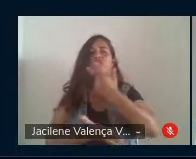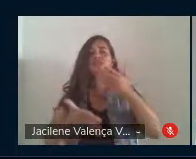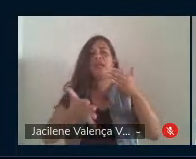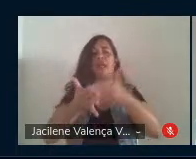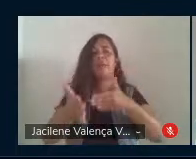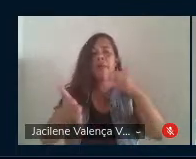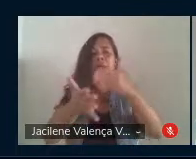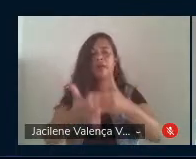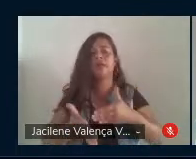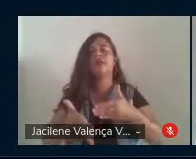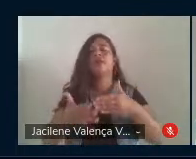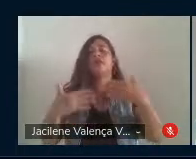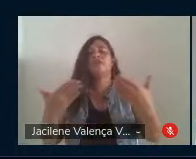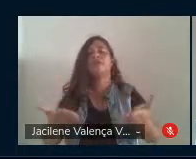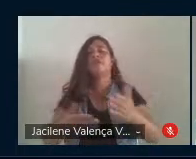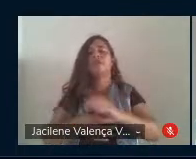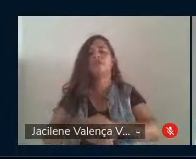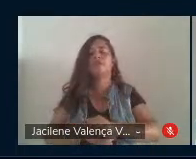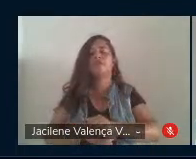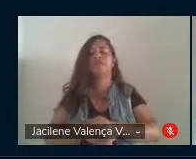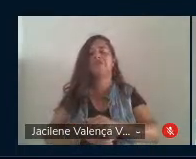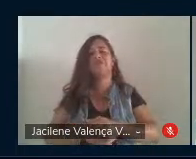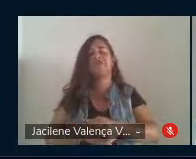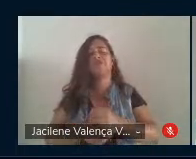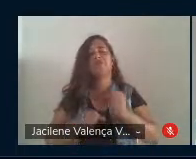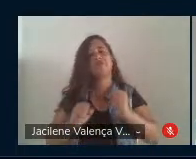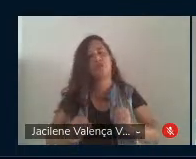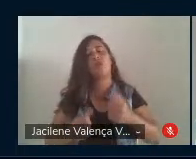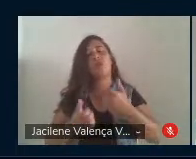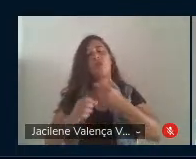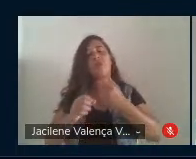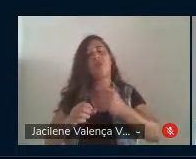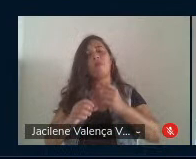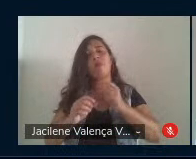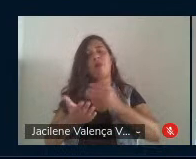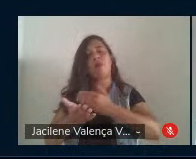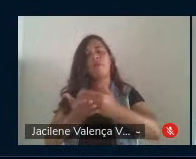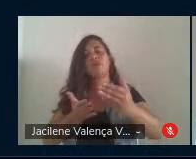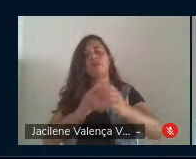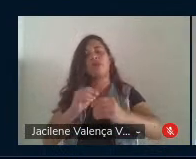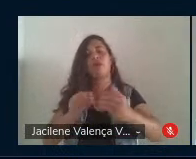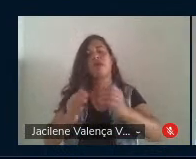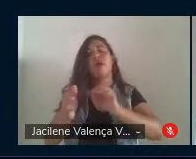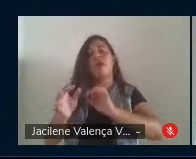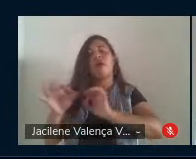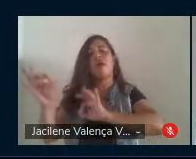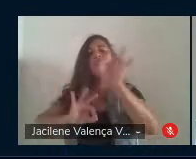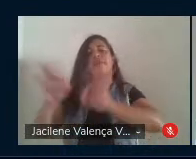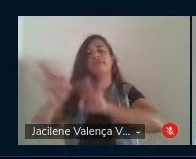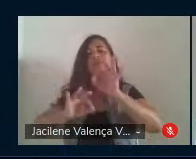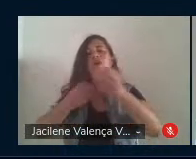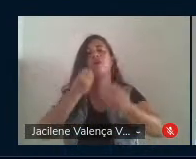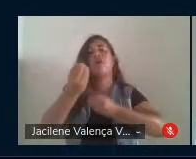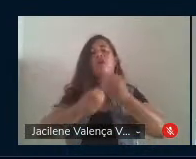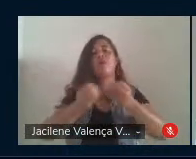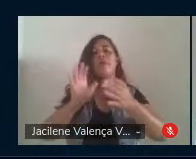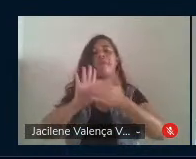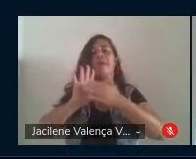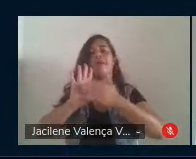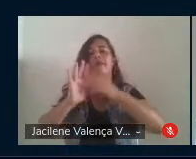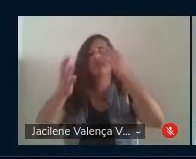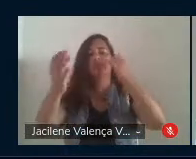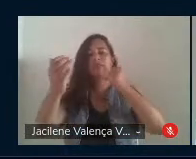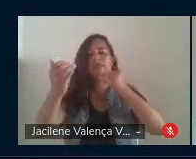a partir dessas situações de limites, então, começou a se elaborar uma proposta formativa. Dessa proposta